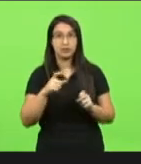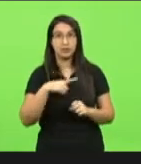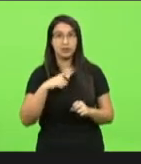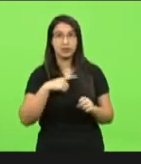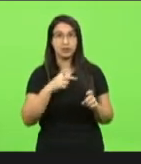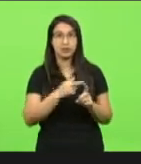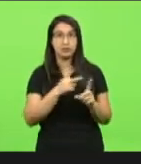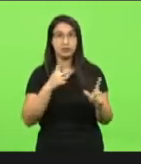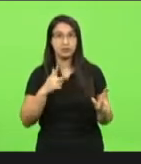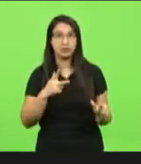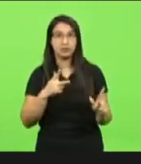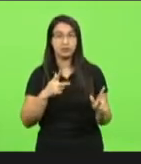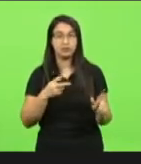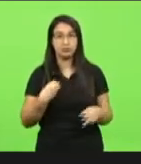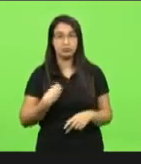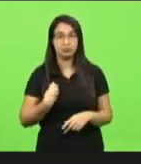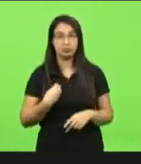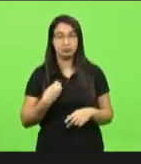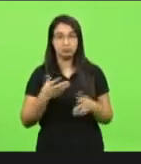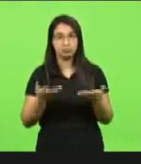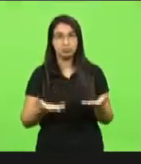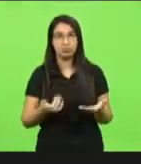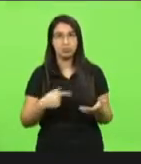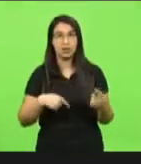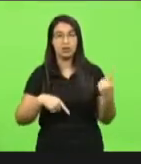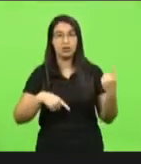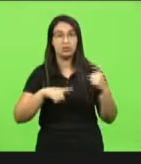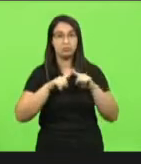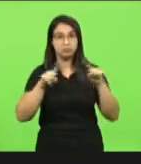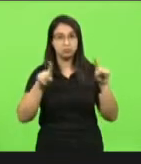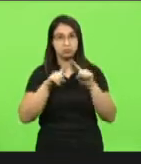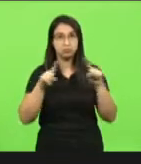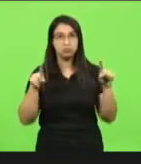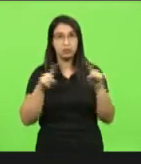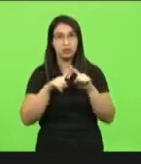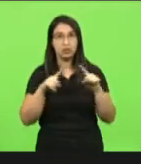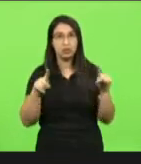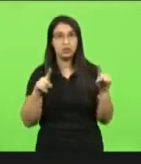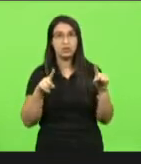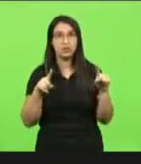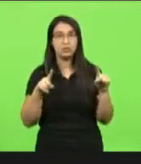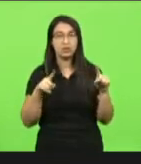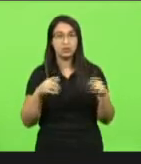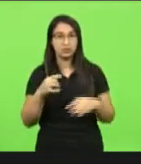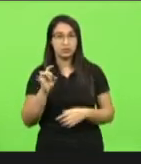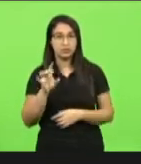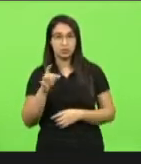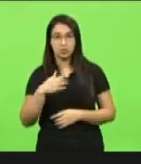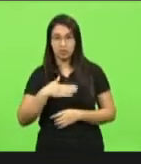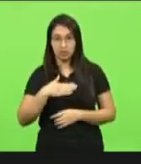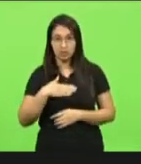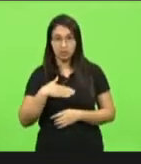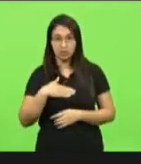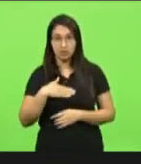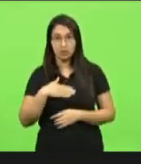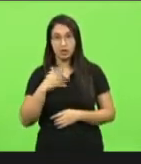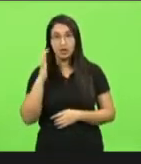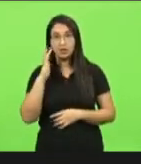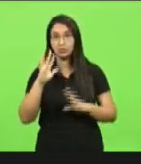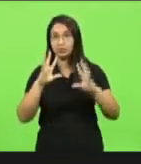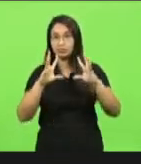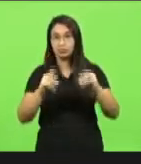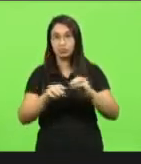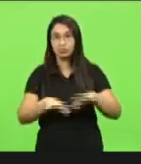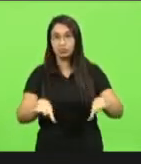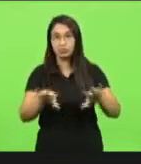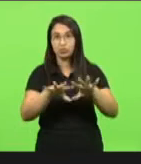é uma é uma reclamação é uma reclamação não minha eu acho que de todo mundo esses